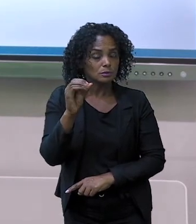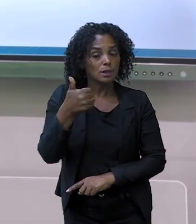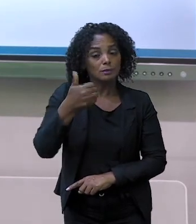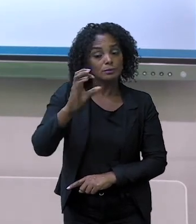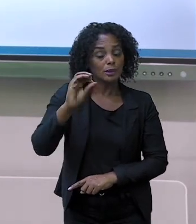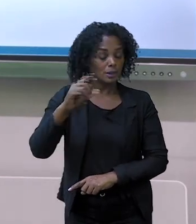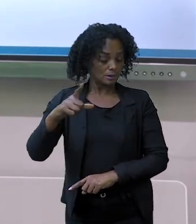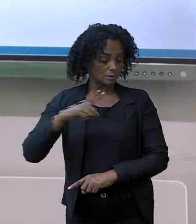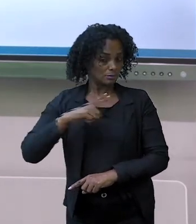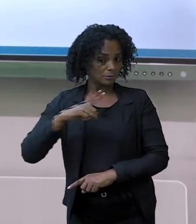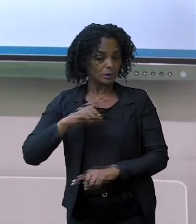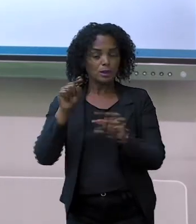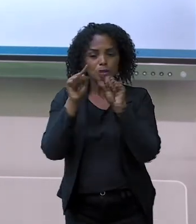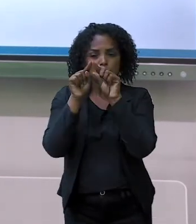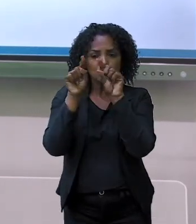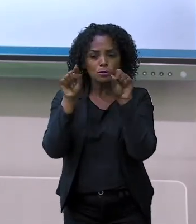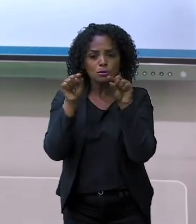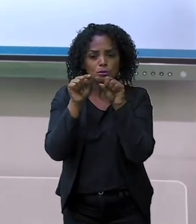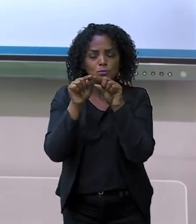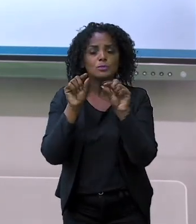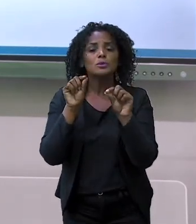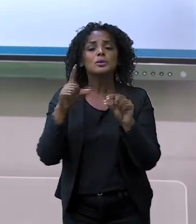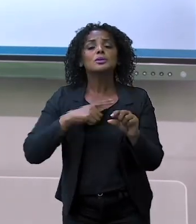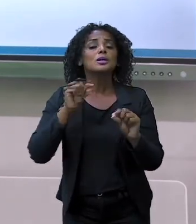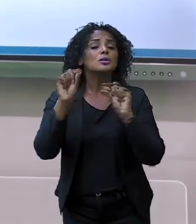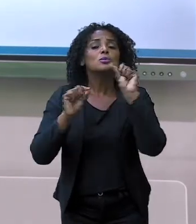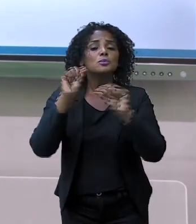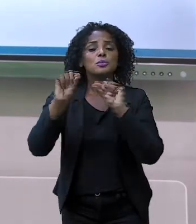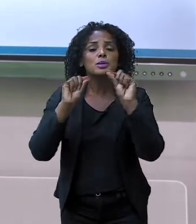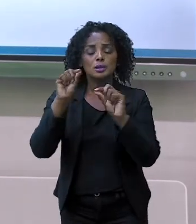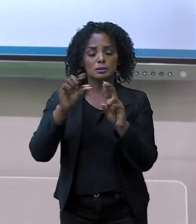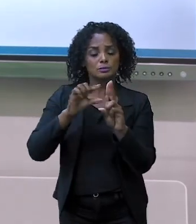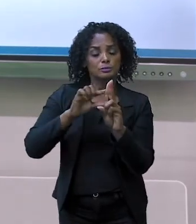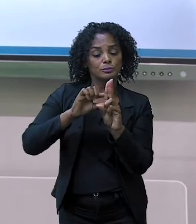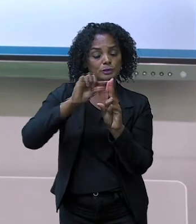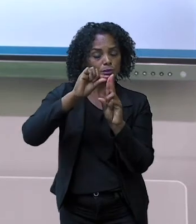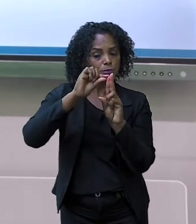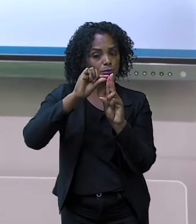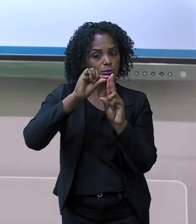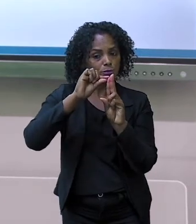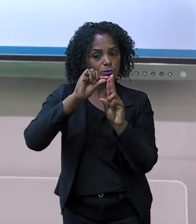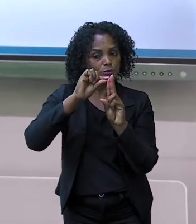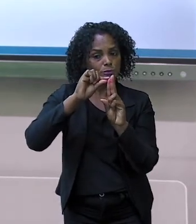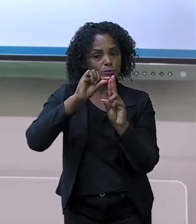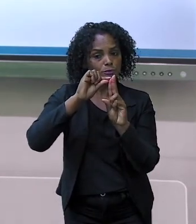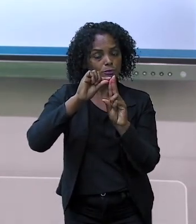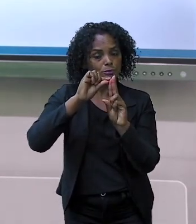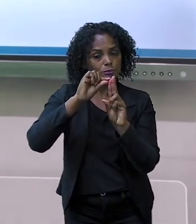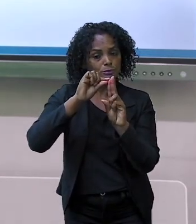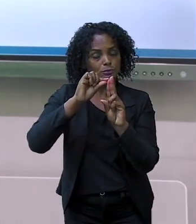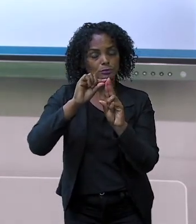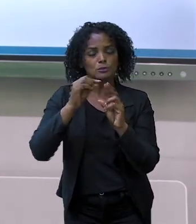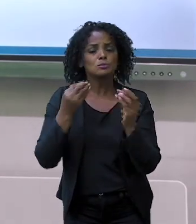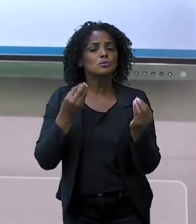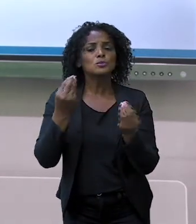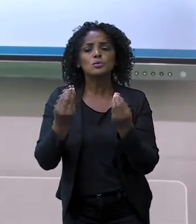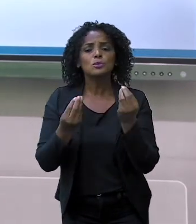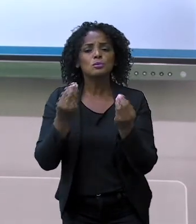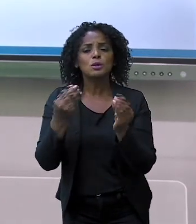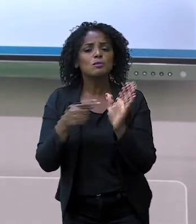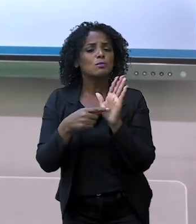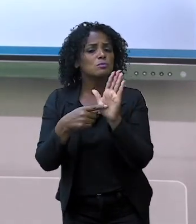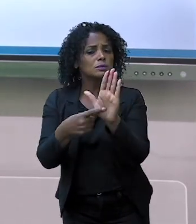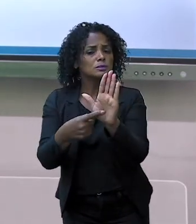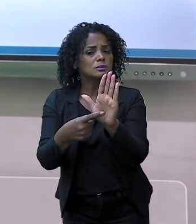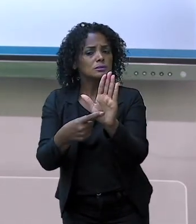uma dezena, certo? Deu para vocês entenderem aqui? Como que eu vou representar uma dezena? O